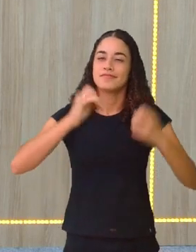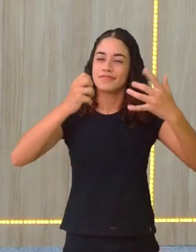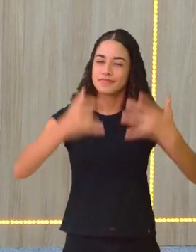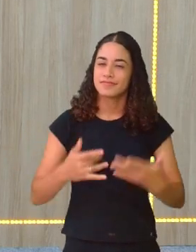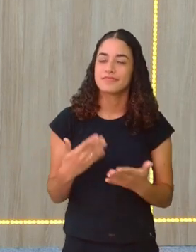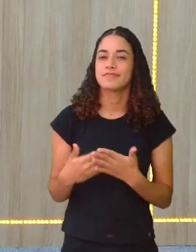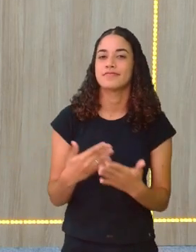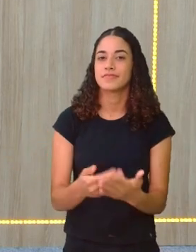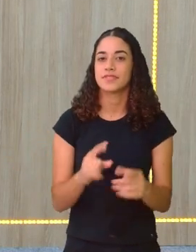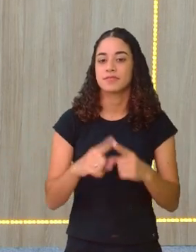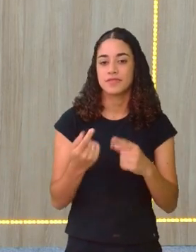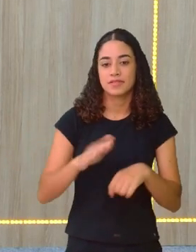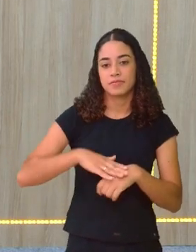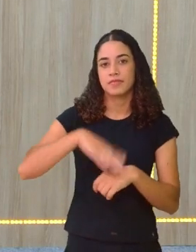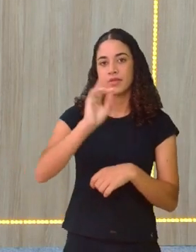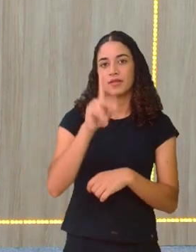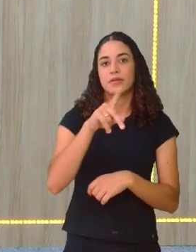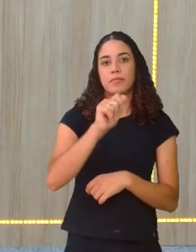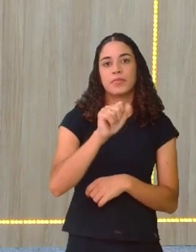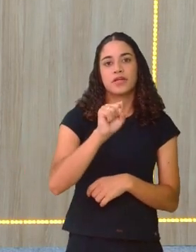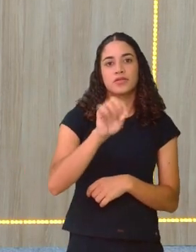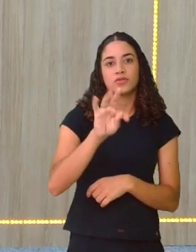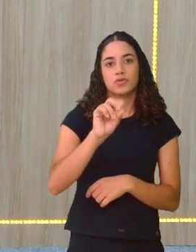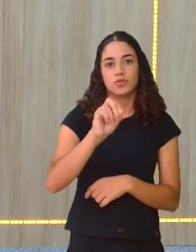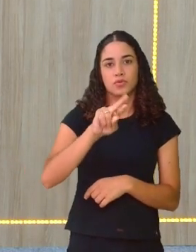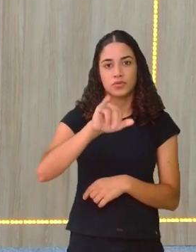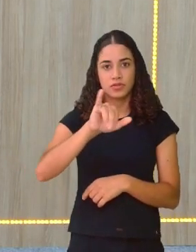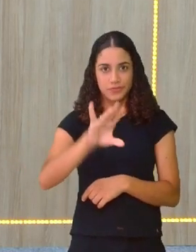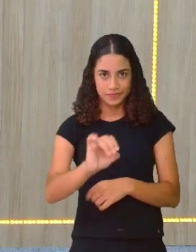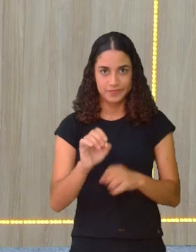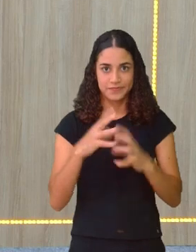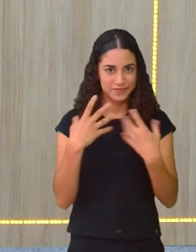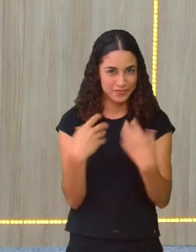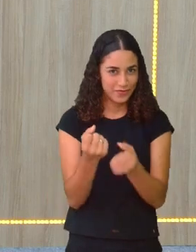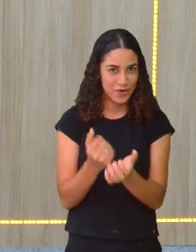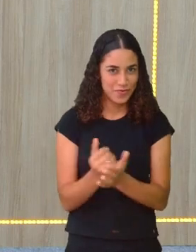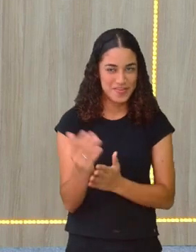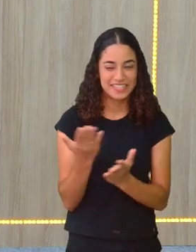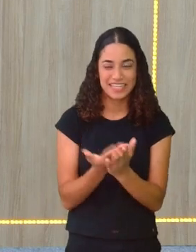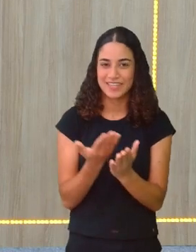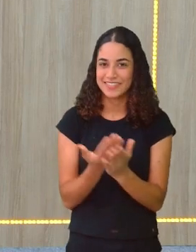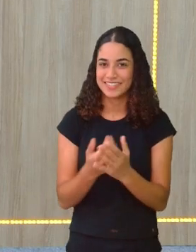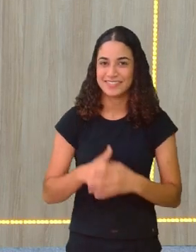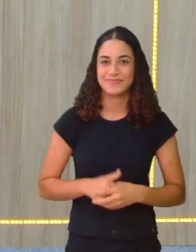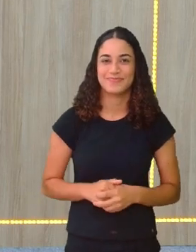a gente vai falar hoje mais do pastoria e reisardo. Bora lá, bora começar essa aula.